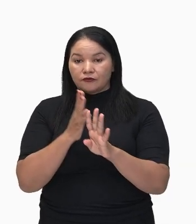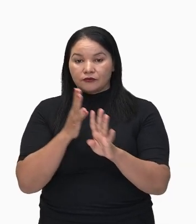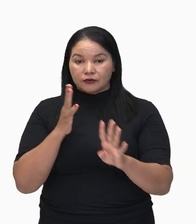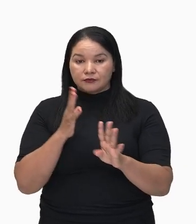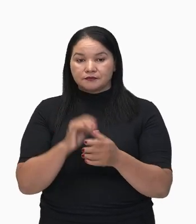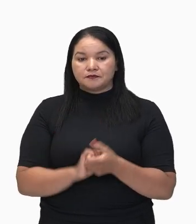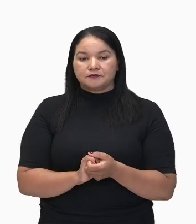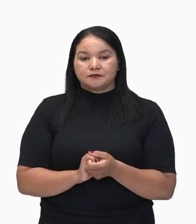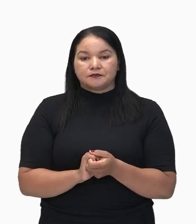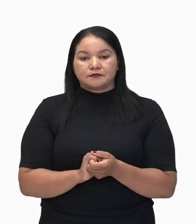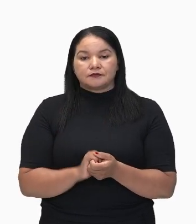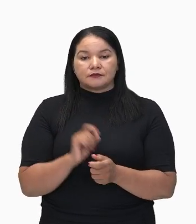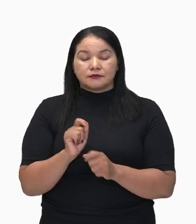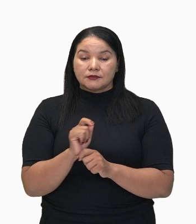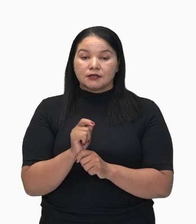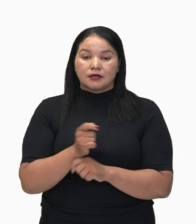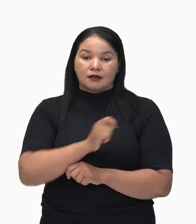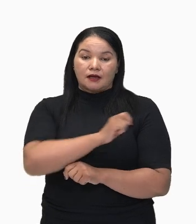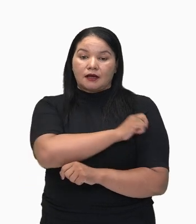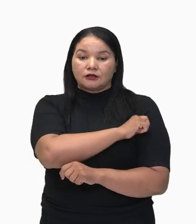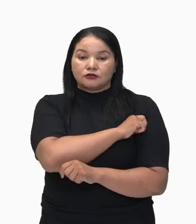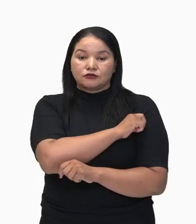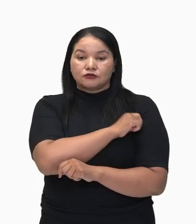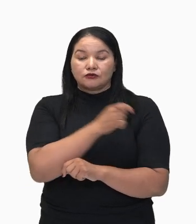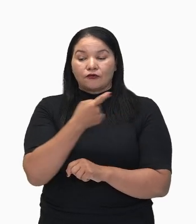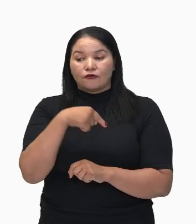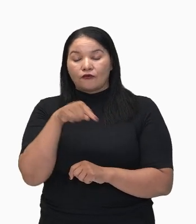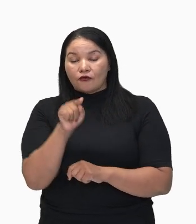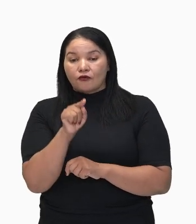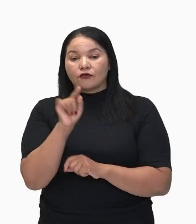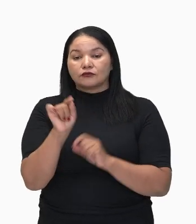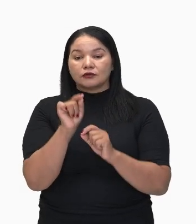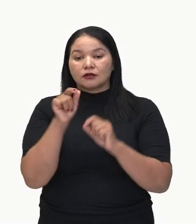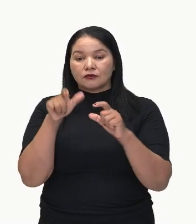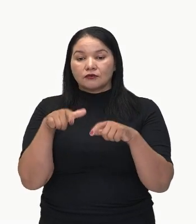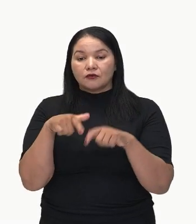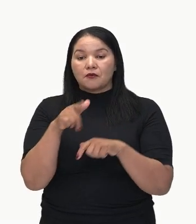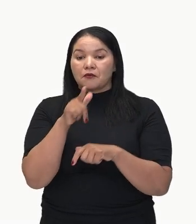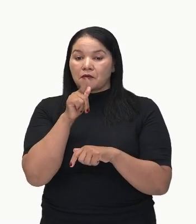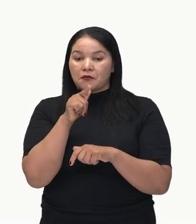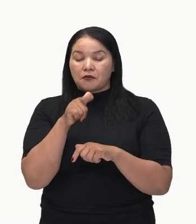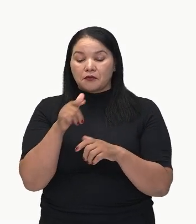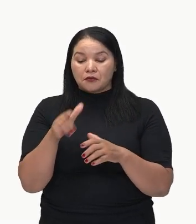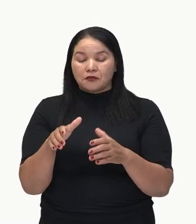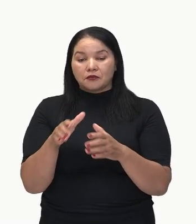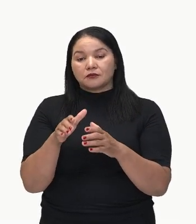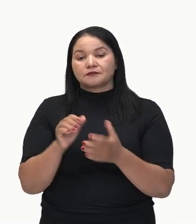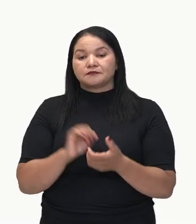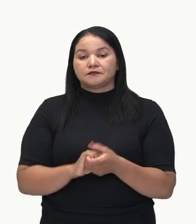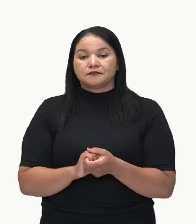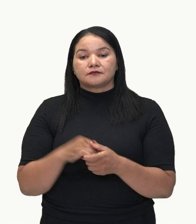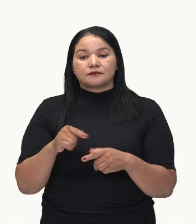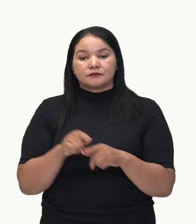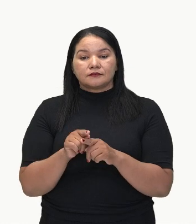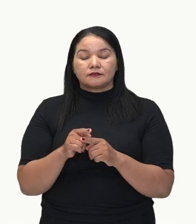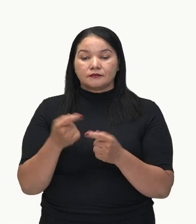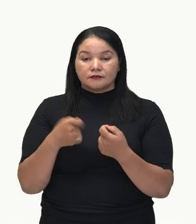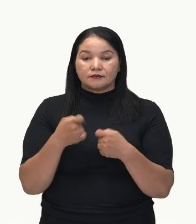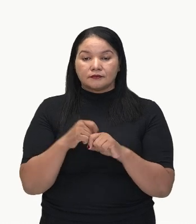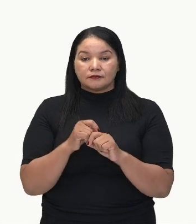aluno foi ao bebedouro. Olha só. Foi ao bebedouro. Então, ele vai trazer um destino também.